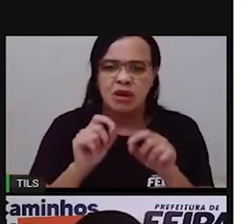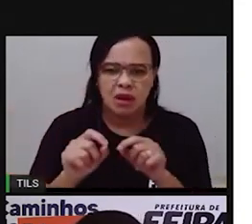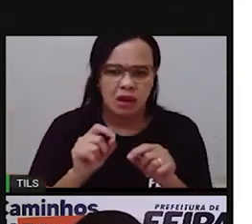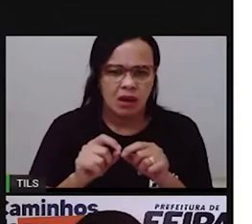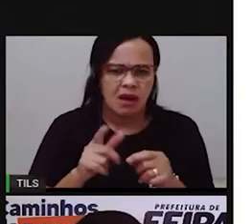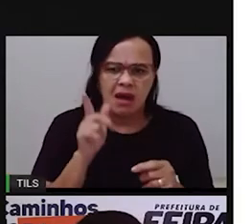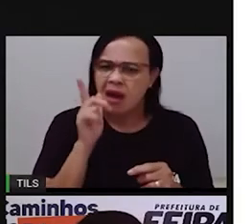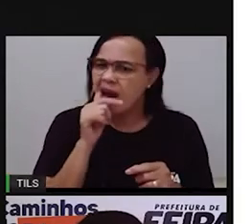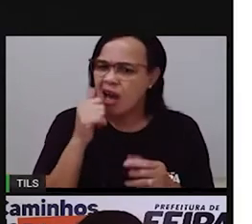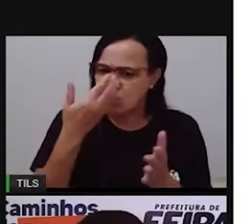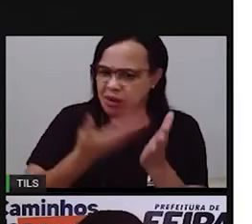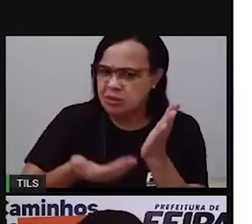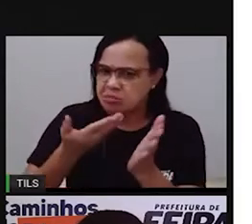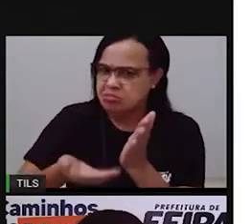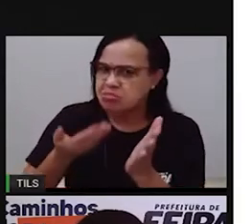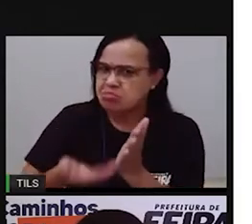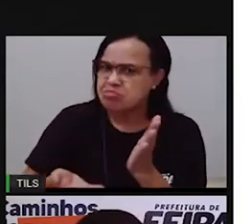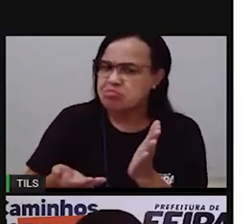necessário?